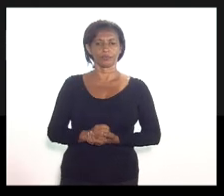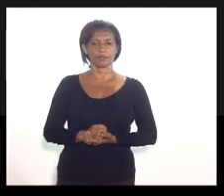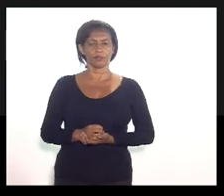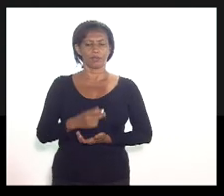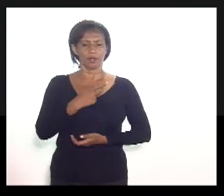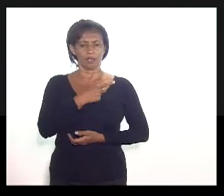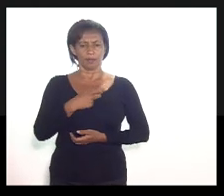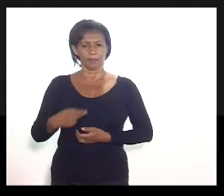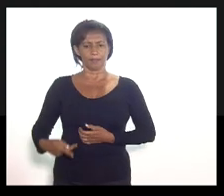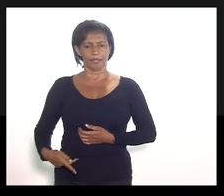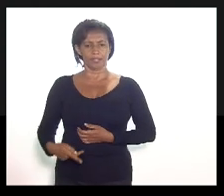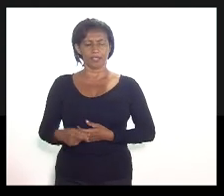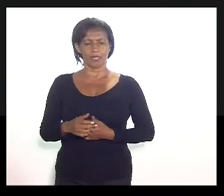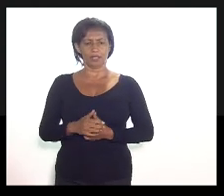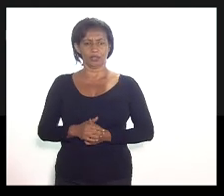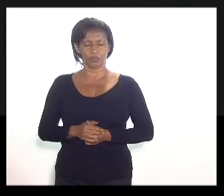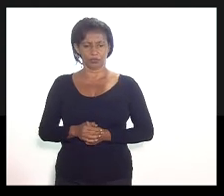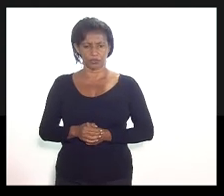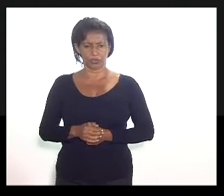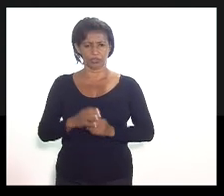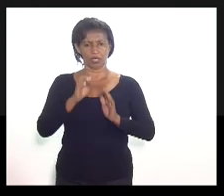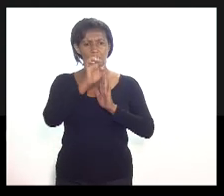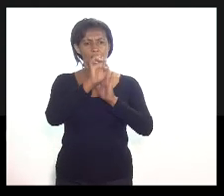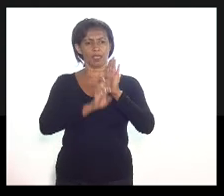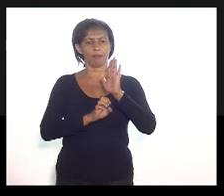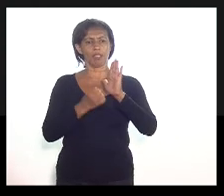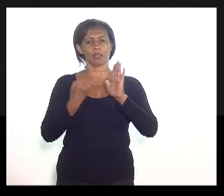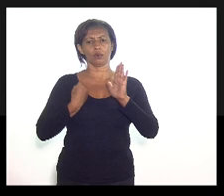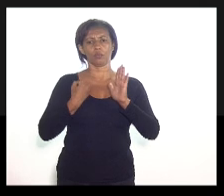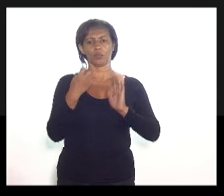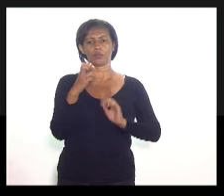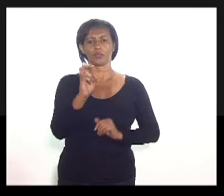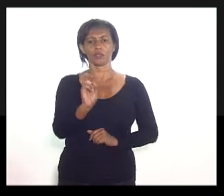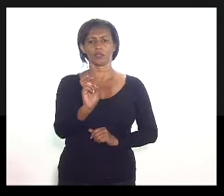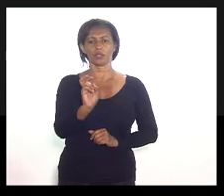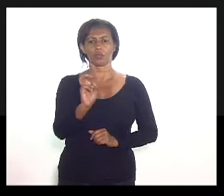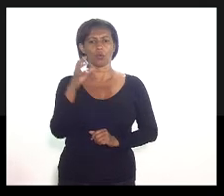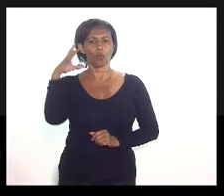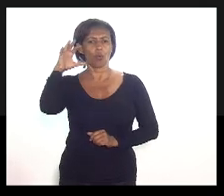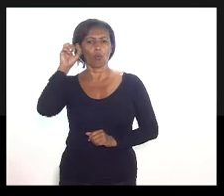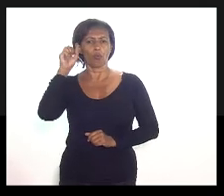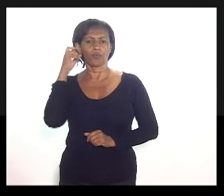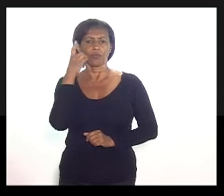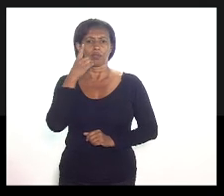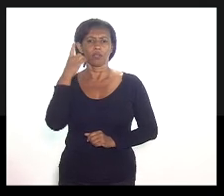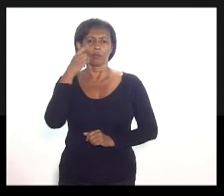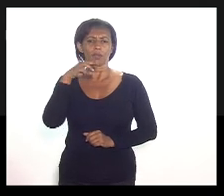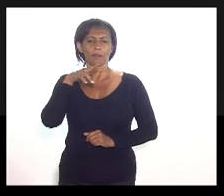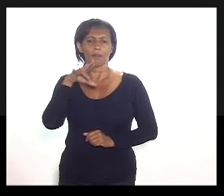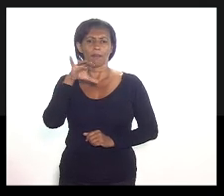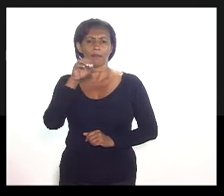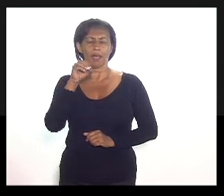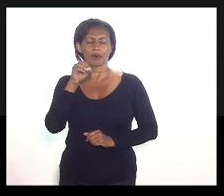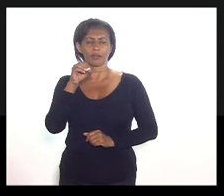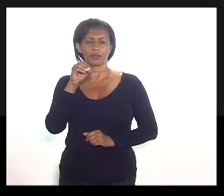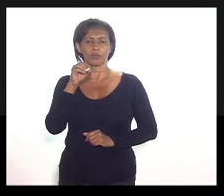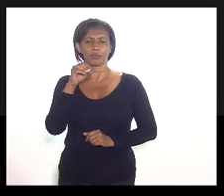Foi aprovada uma subemenda, a emenda número 5. E a deputada da primeira região fez uma ponderação.